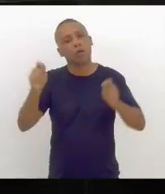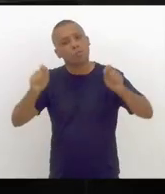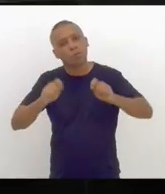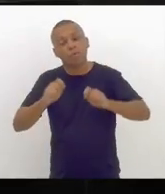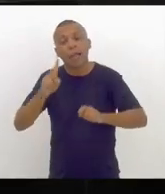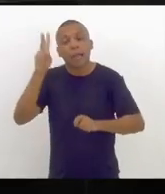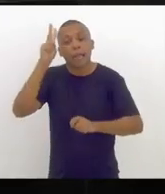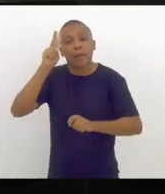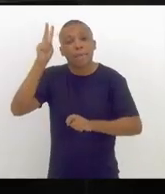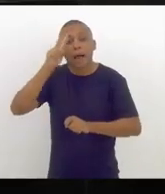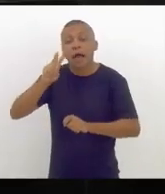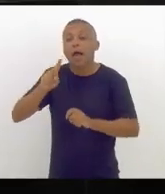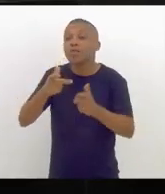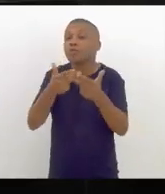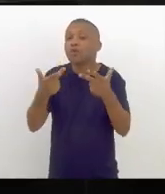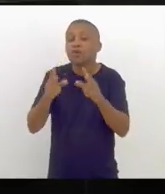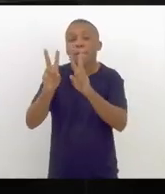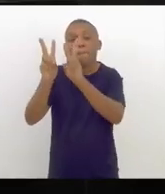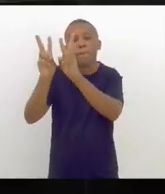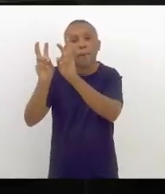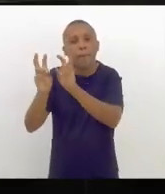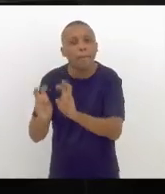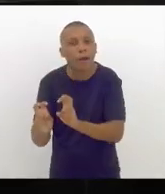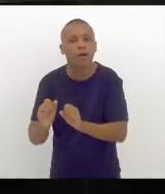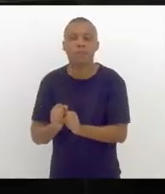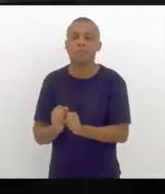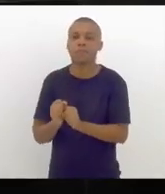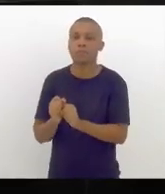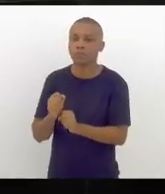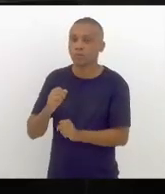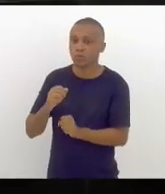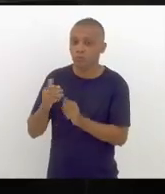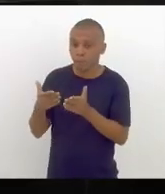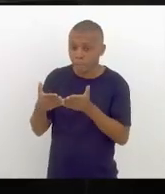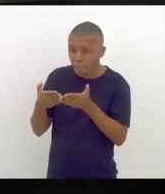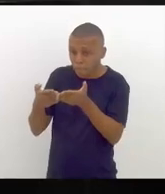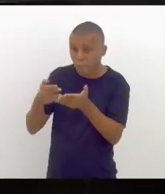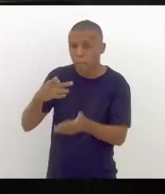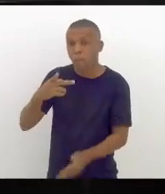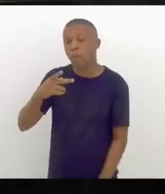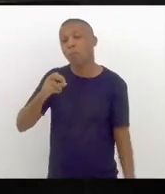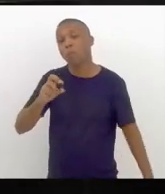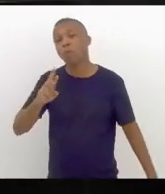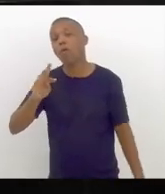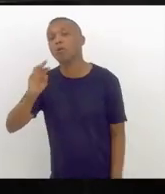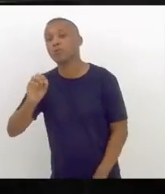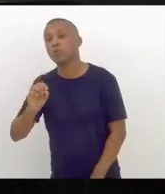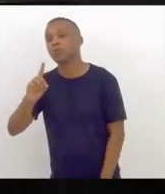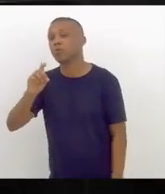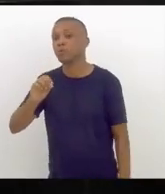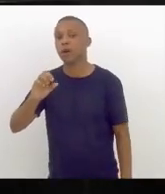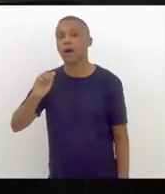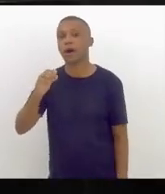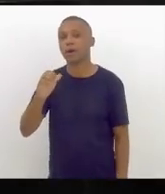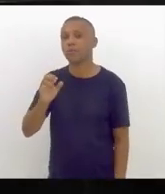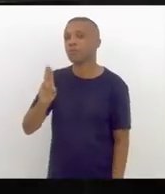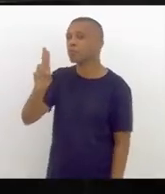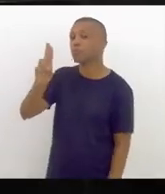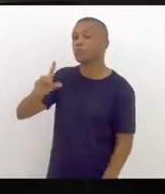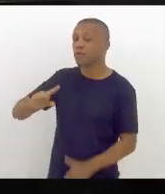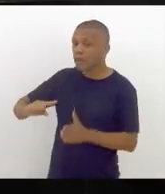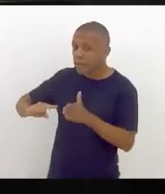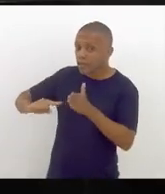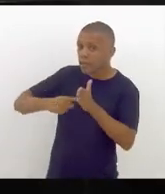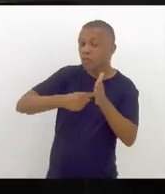matérias que falam do Porto do Açú, através de denúncias que foram feitas